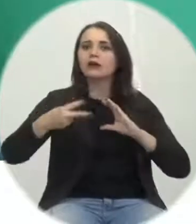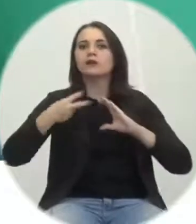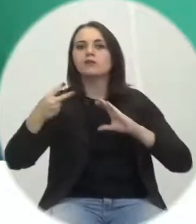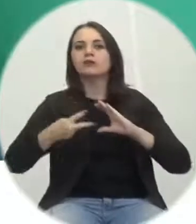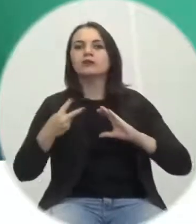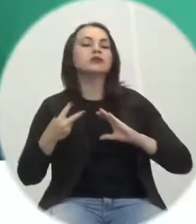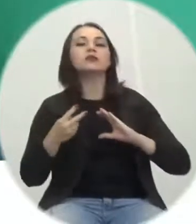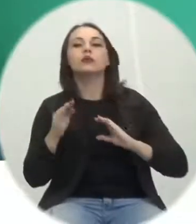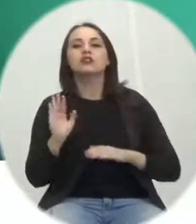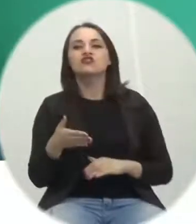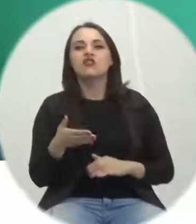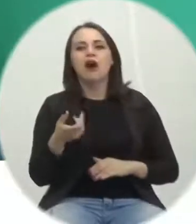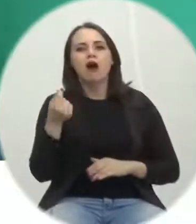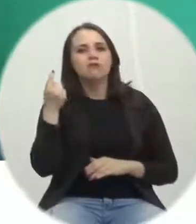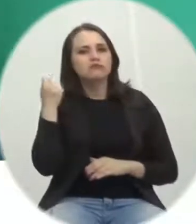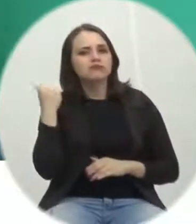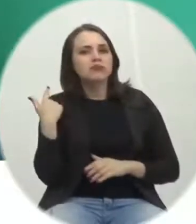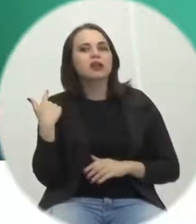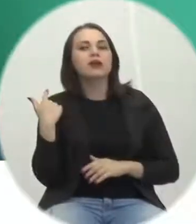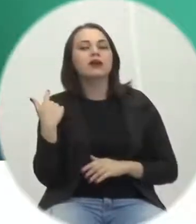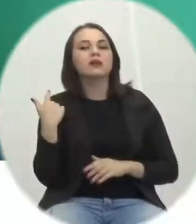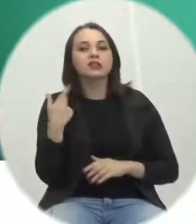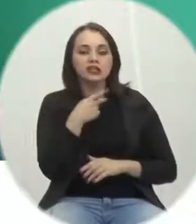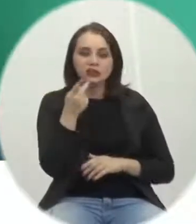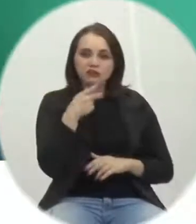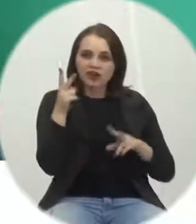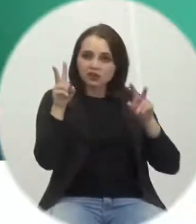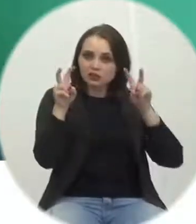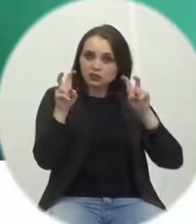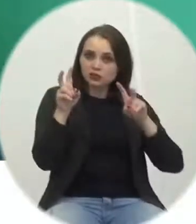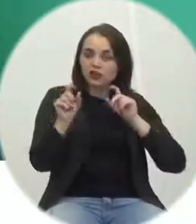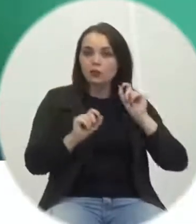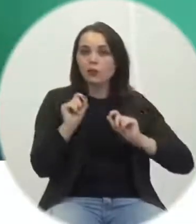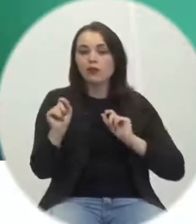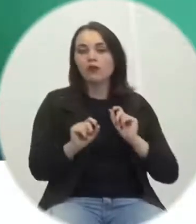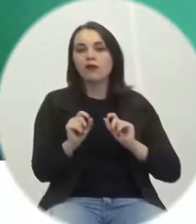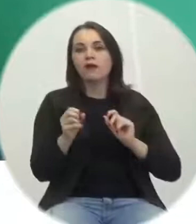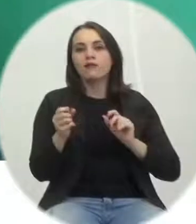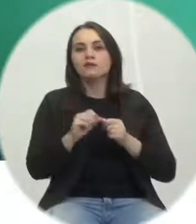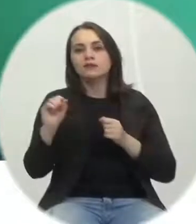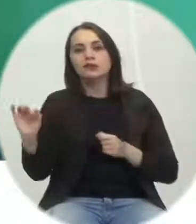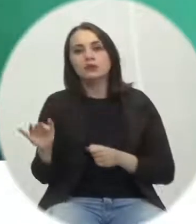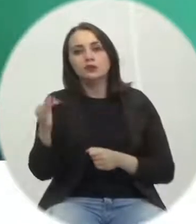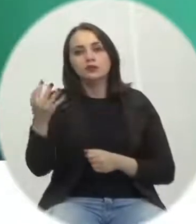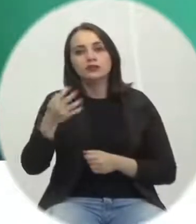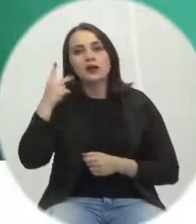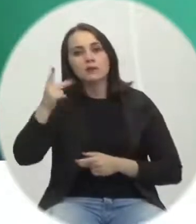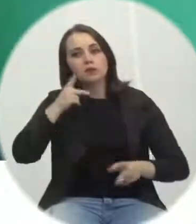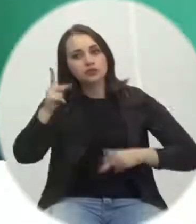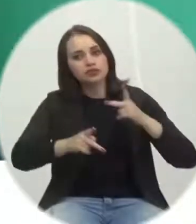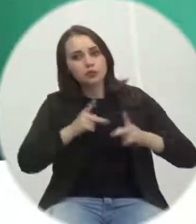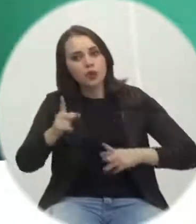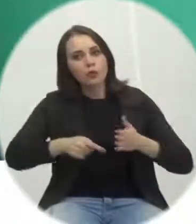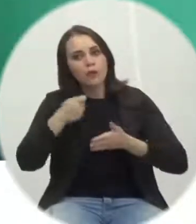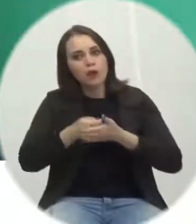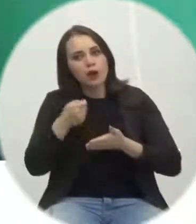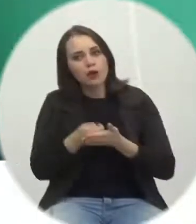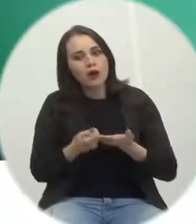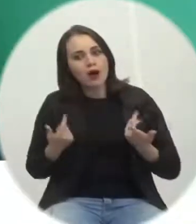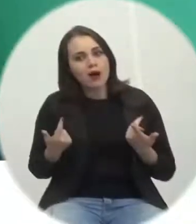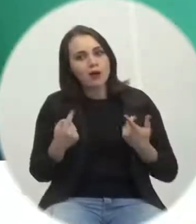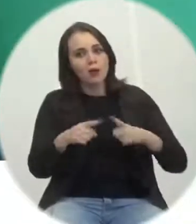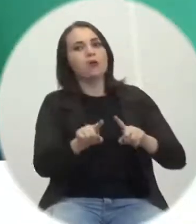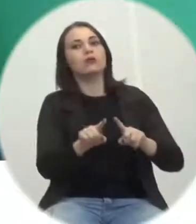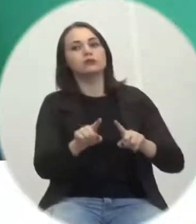já há algum tempo, que diz respeito à implementação das políticas públicas de enfrentamento e combate